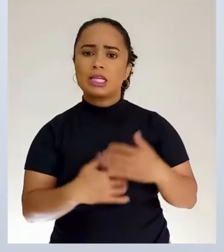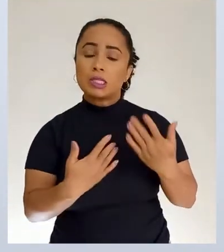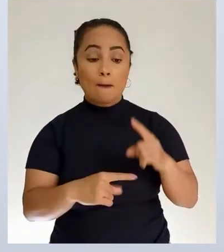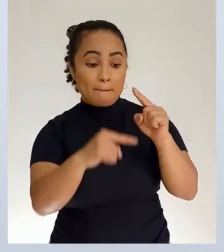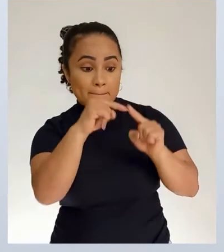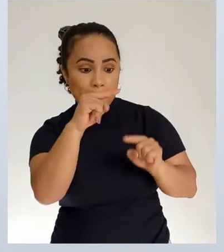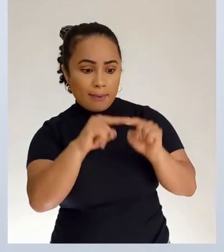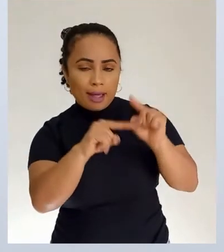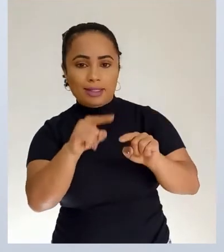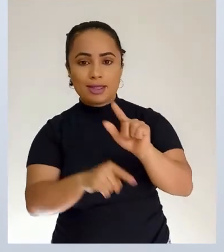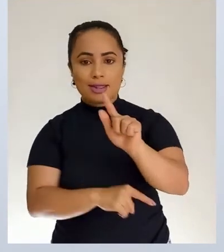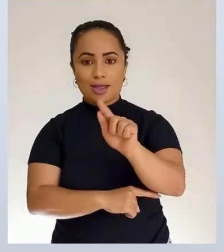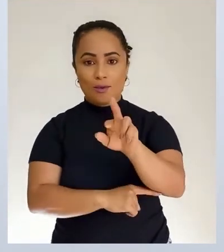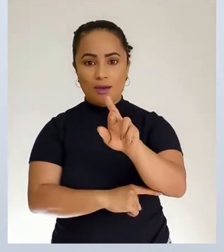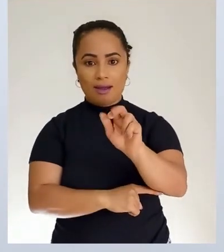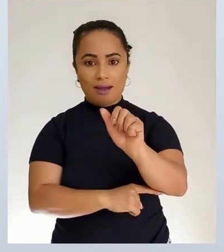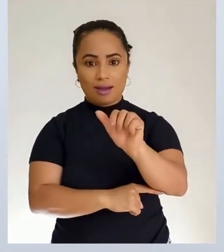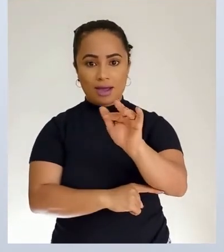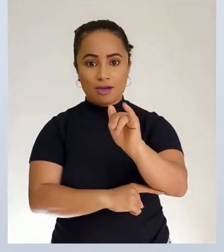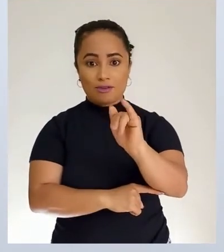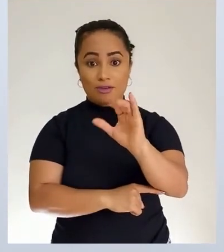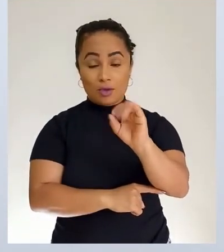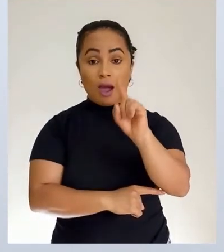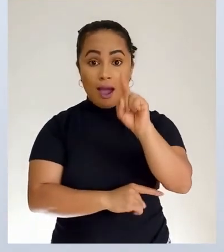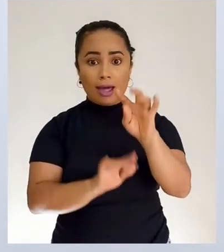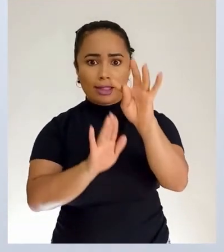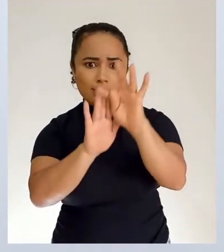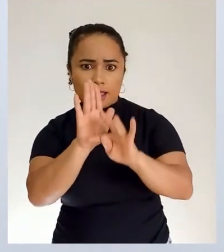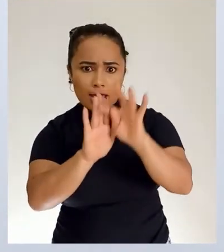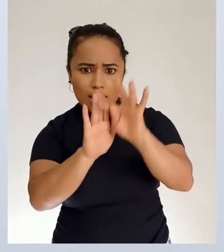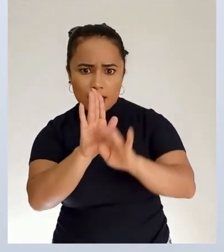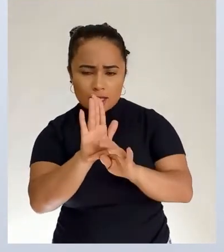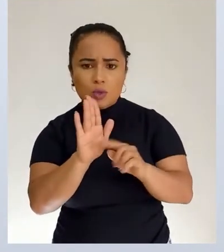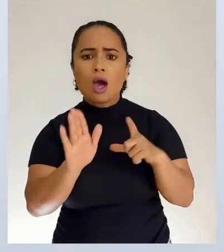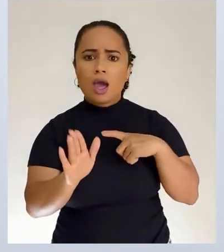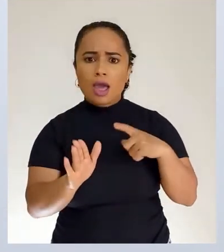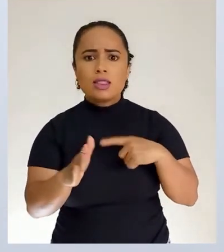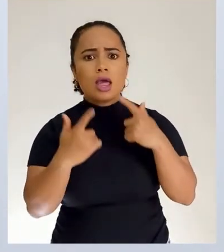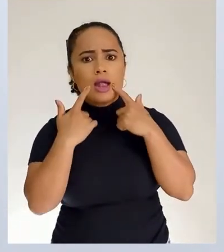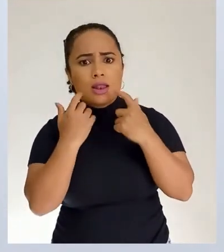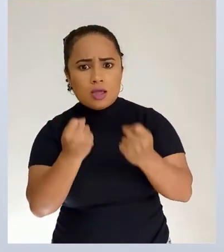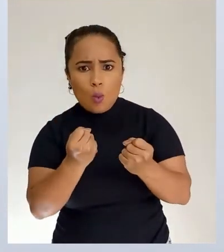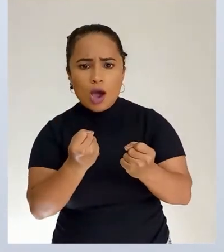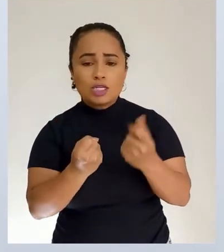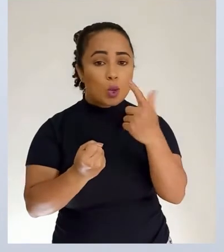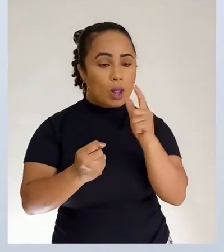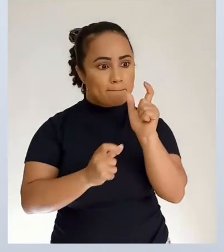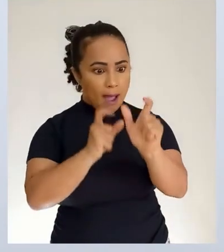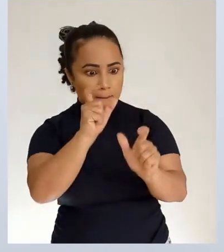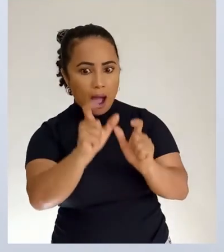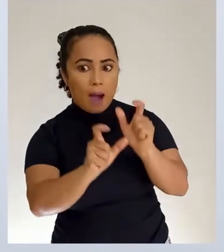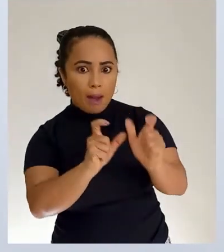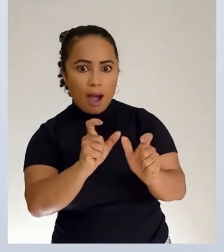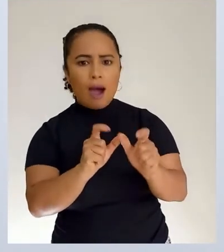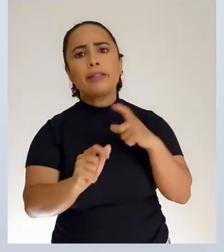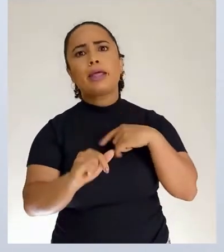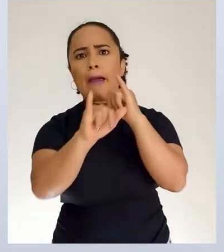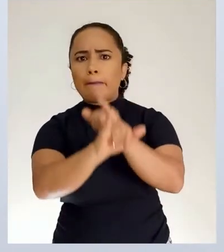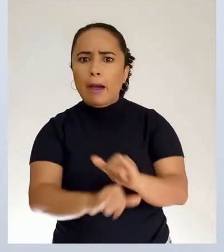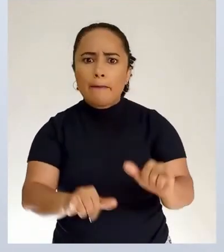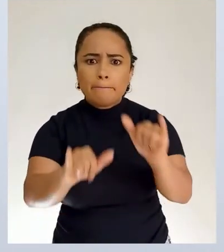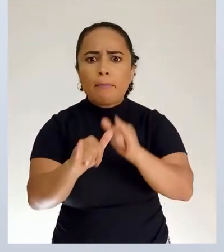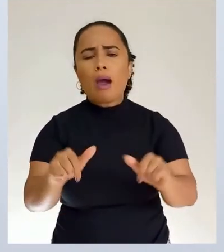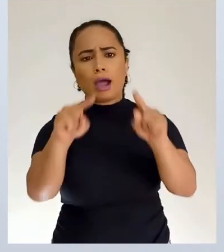gráfico são textos que têm muitas linguagens não verbais. Por isso que está falando aí, propaganda,